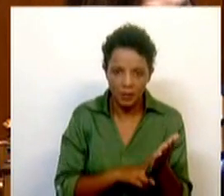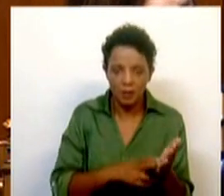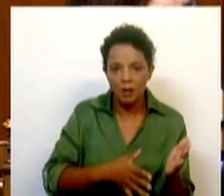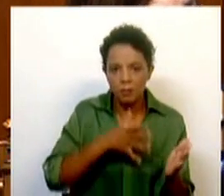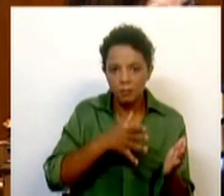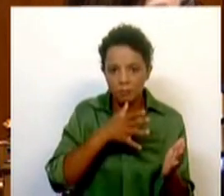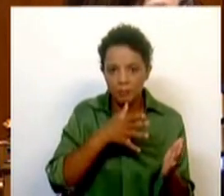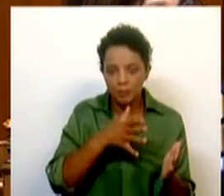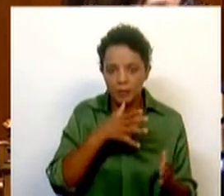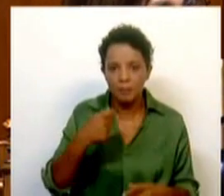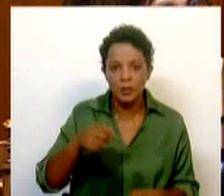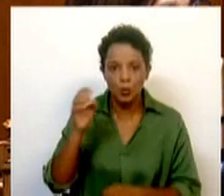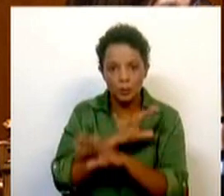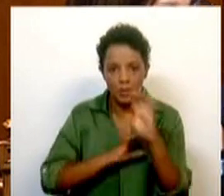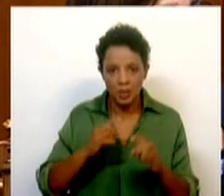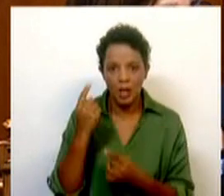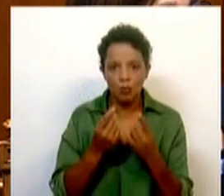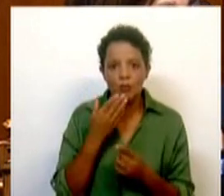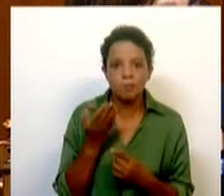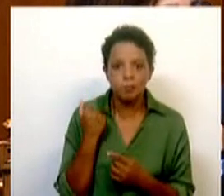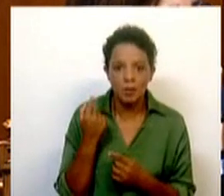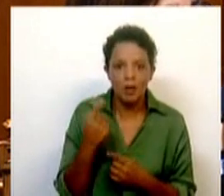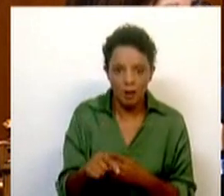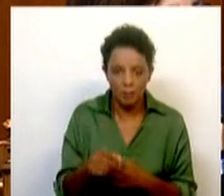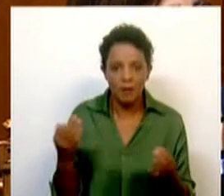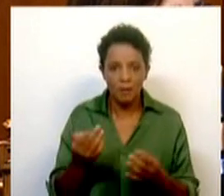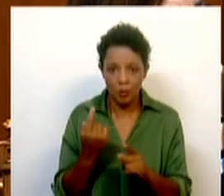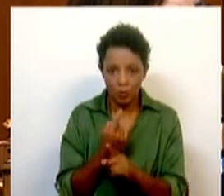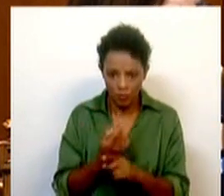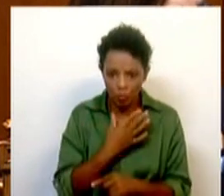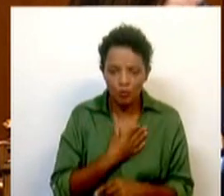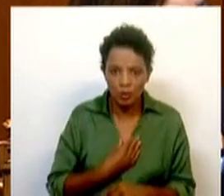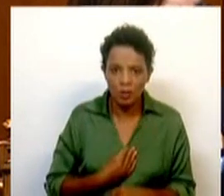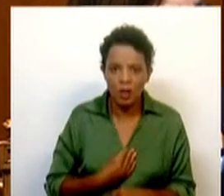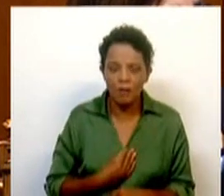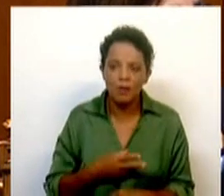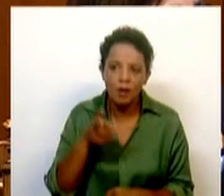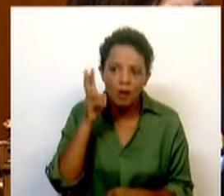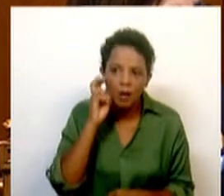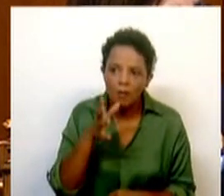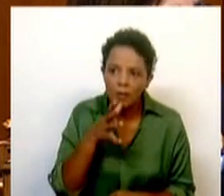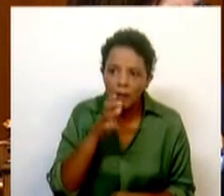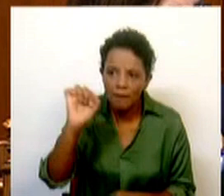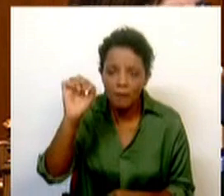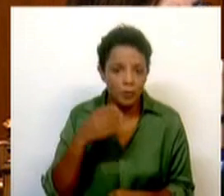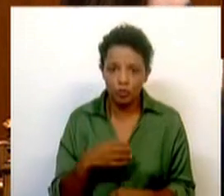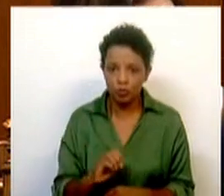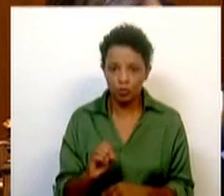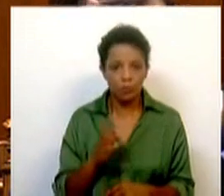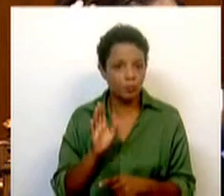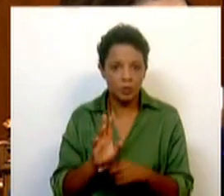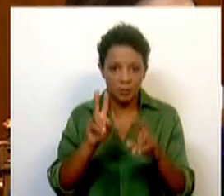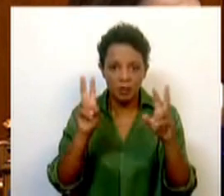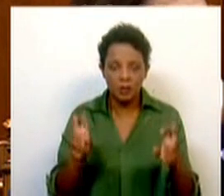discurso da Presidente da Comissão Europeia padeceu de algumas omissões. Há elementos que eu gostaria de ter visto no discurso e que não constaram. Designadamente